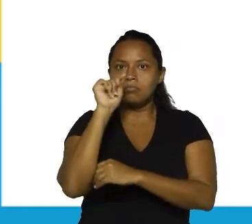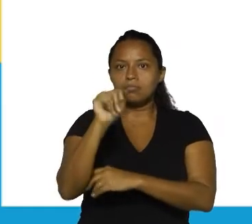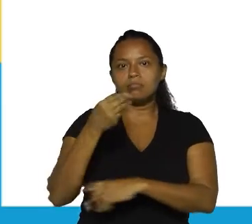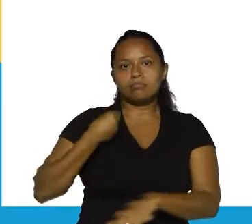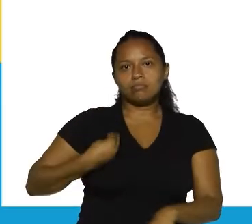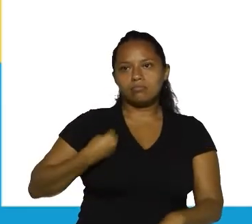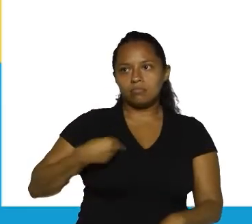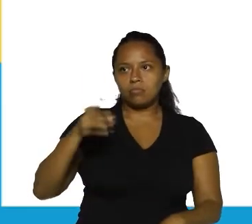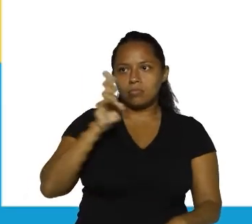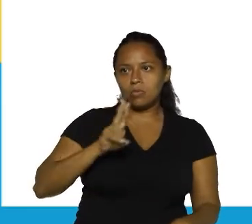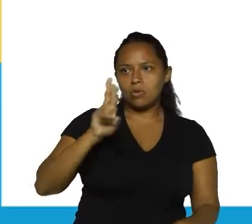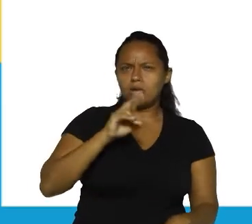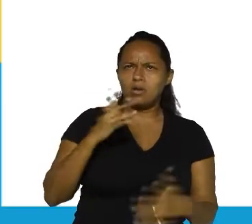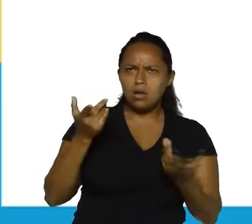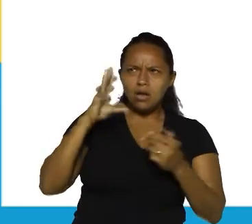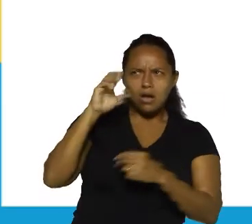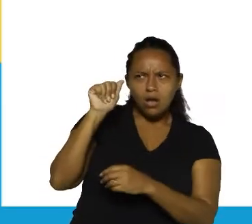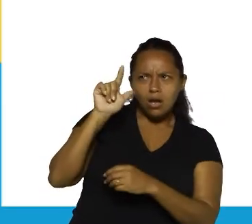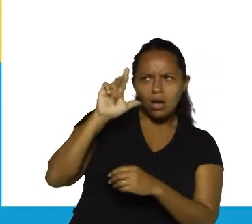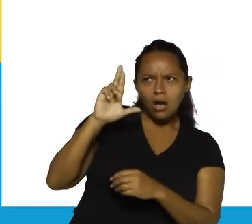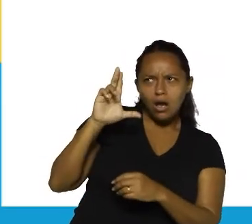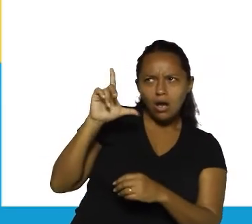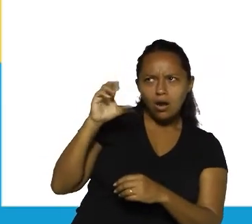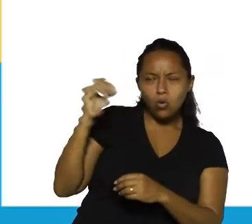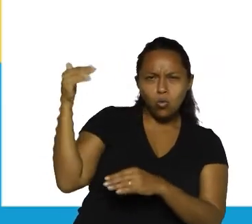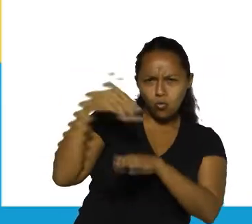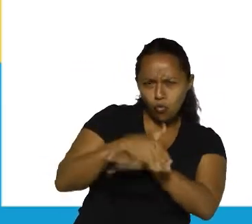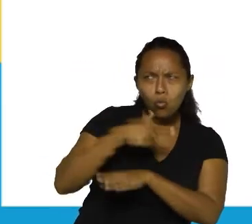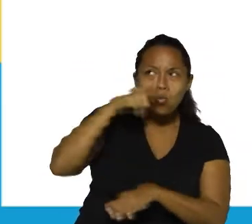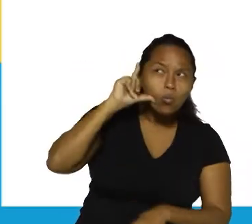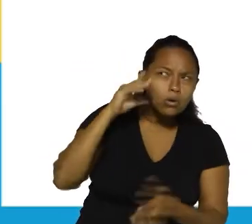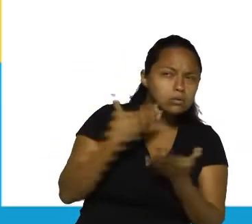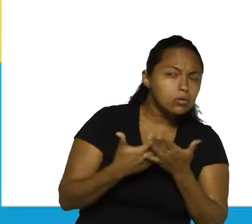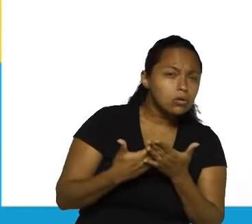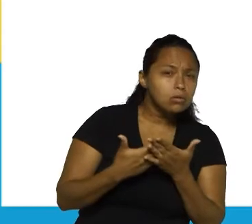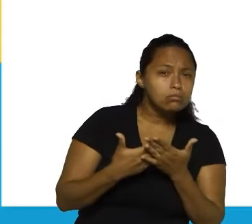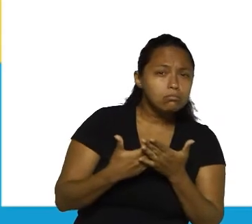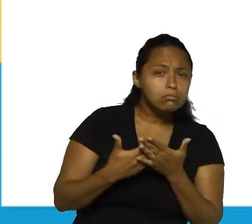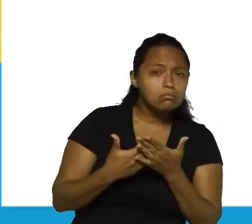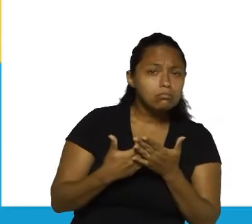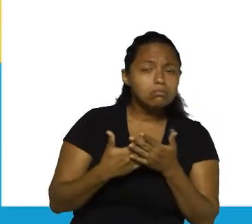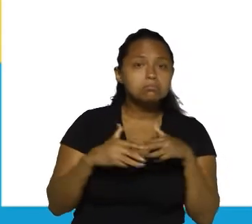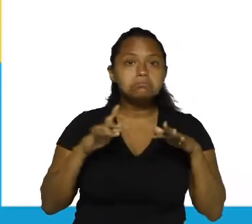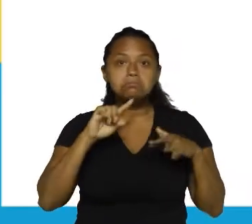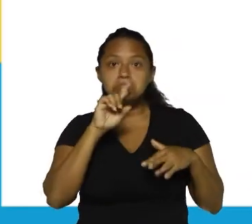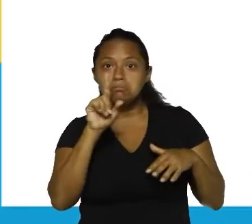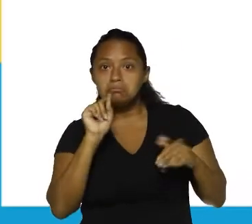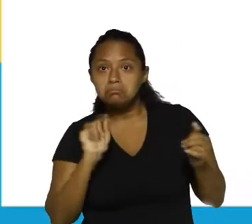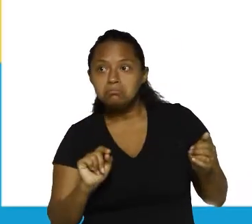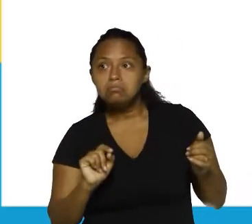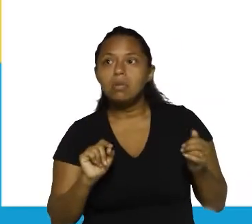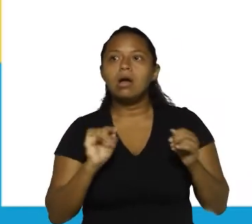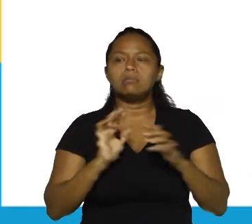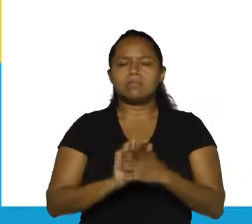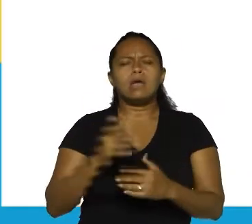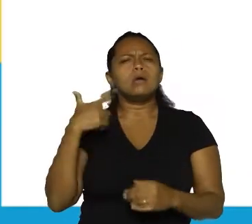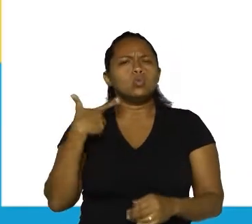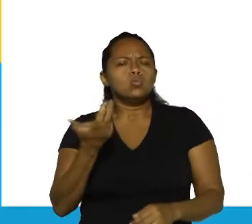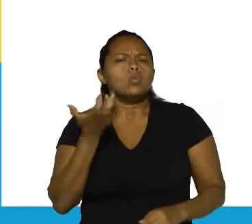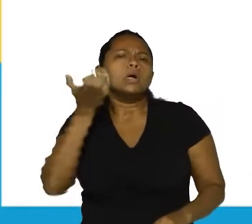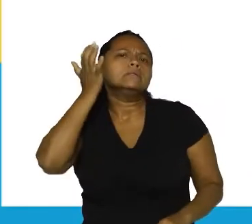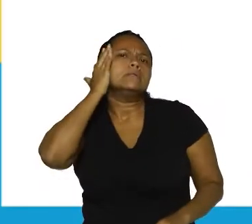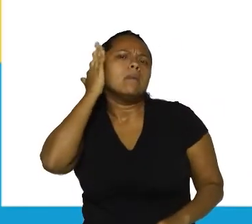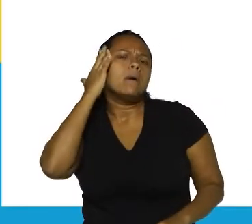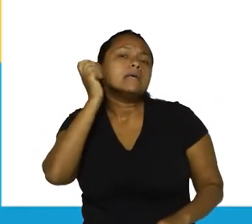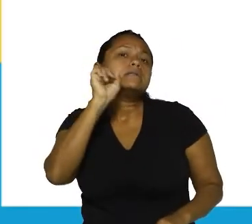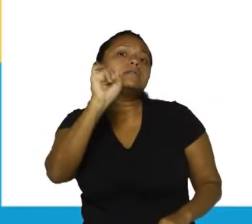Certo? Como é, Carlos veio à escola ontem? A entonação é uma. Quando eu digo assim, quero saber se